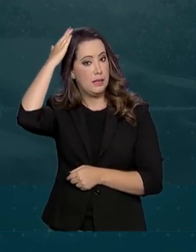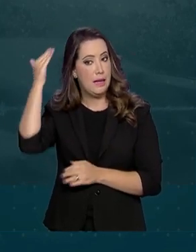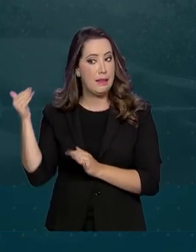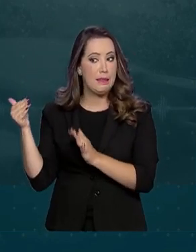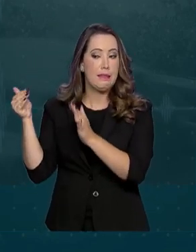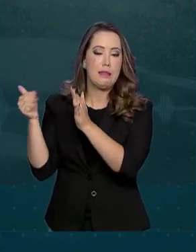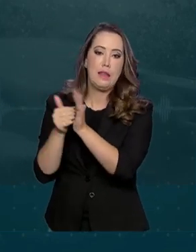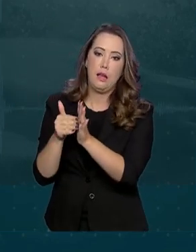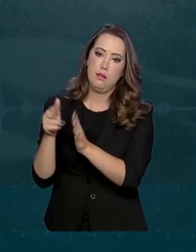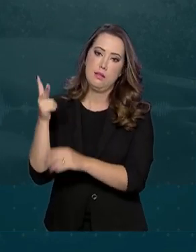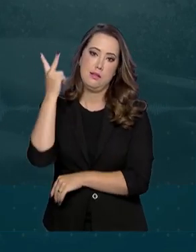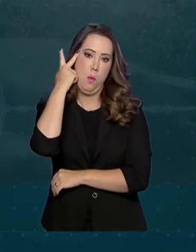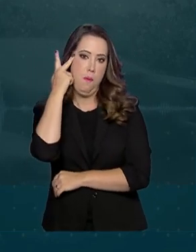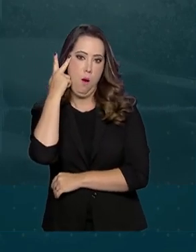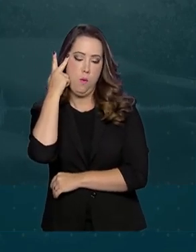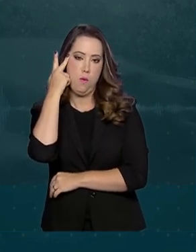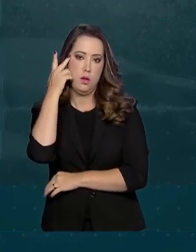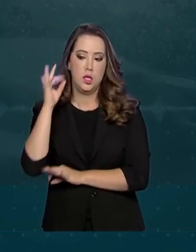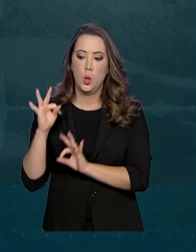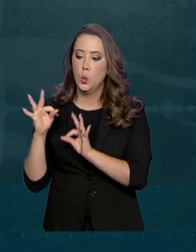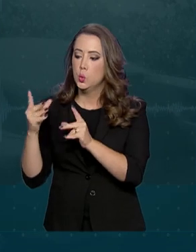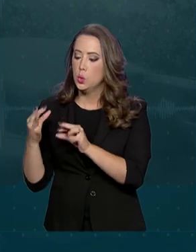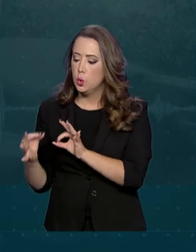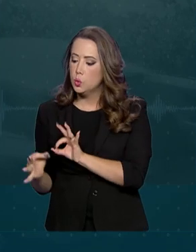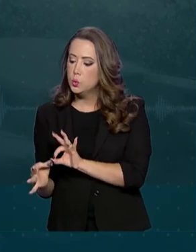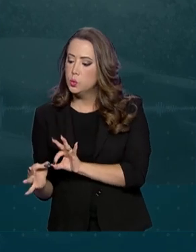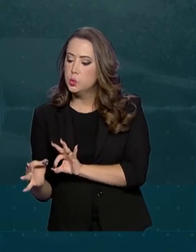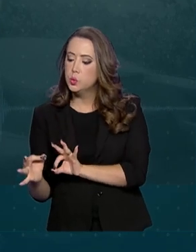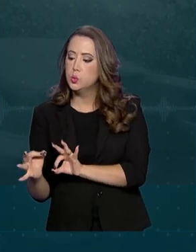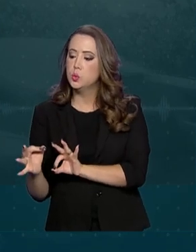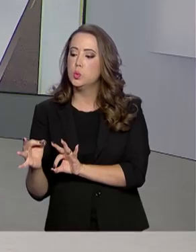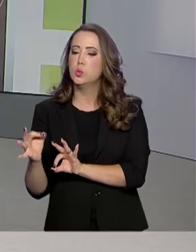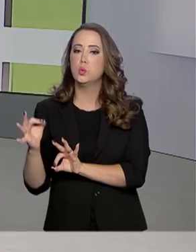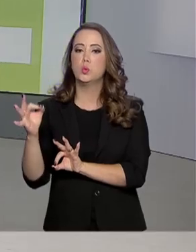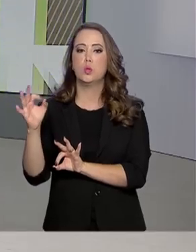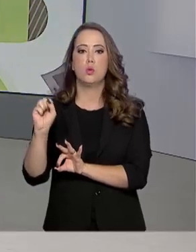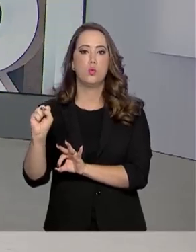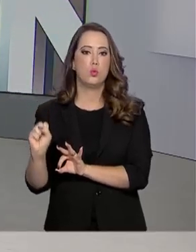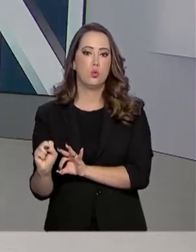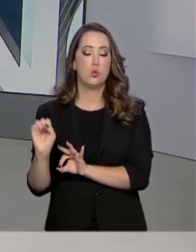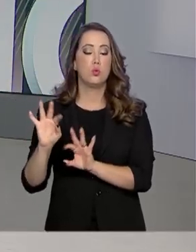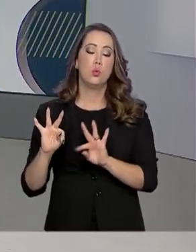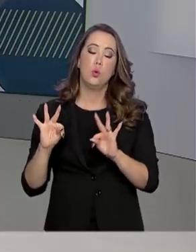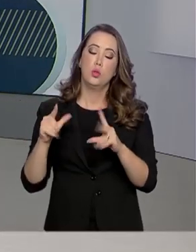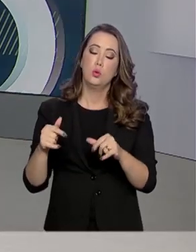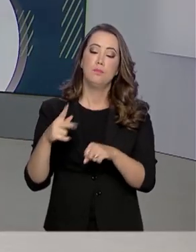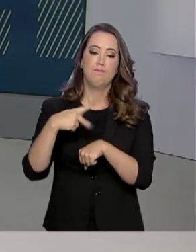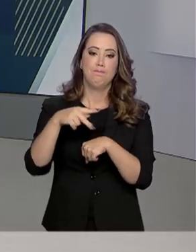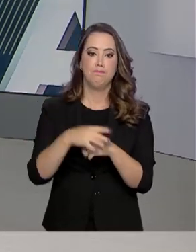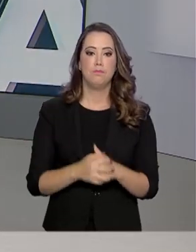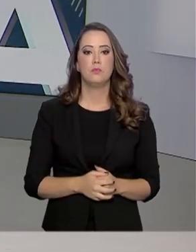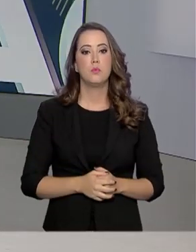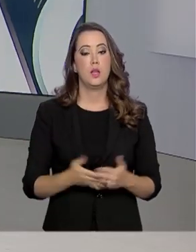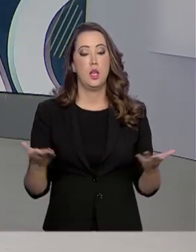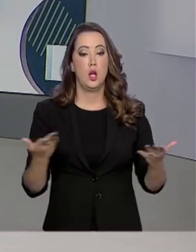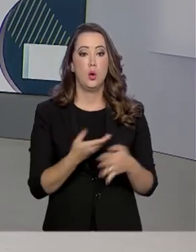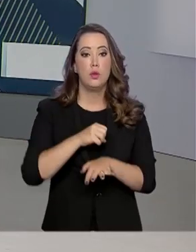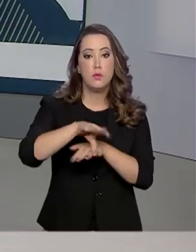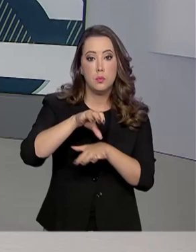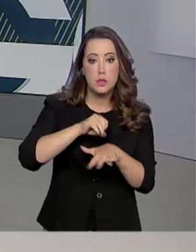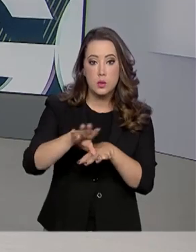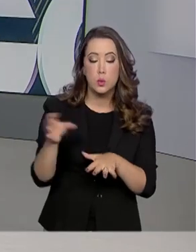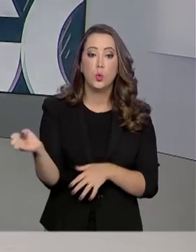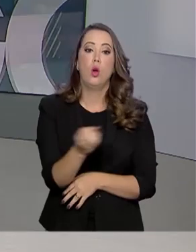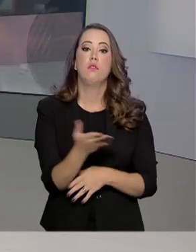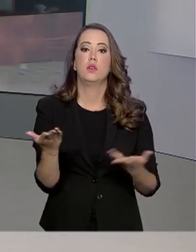em São Paulo. Então a gente liga todo o tronco sul ao resto do Brasil. E agora uma última informação que acaba de sair.